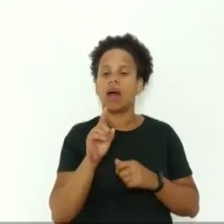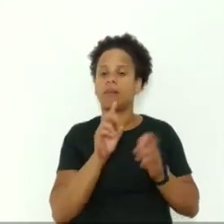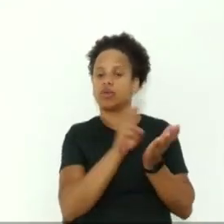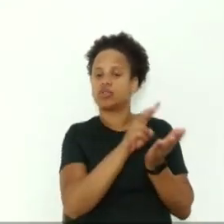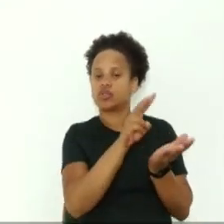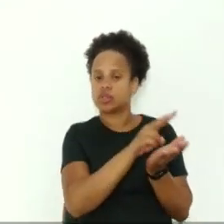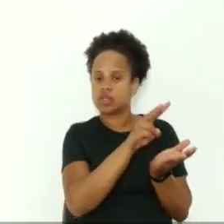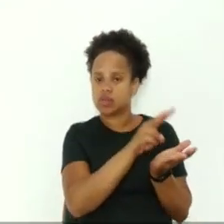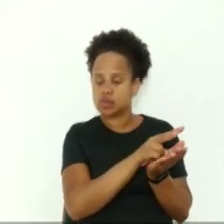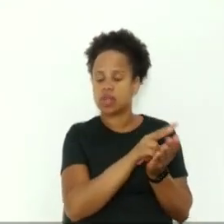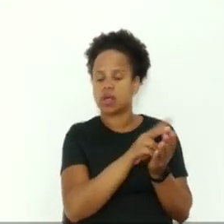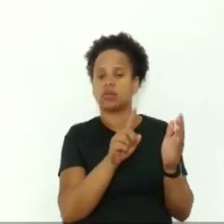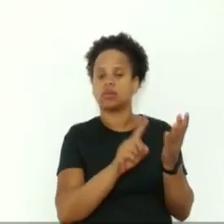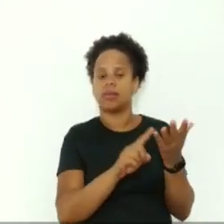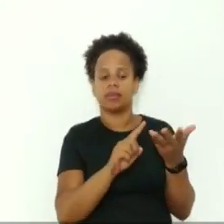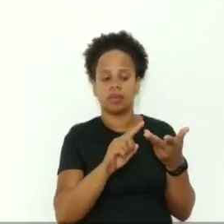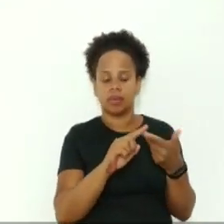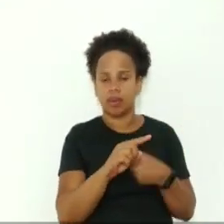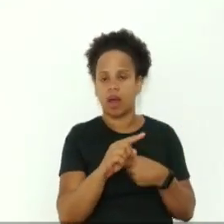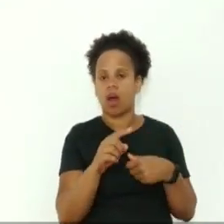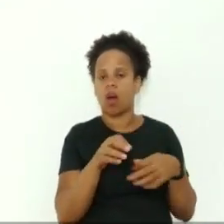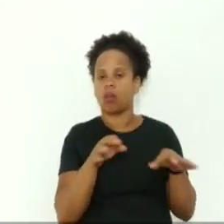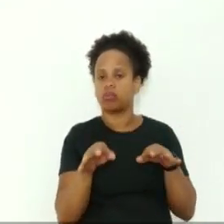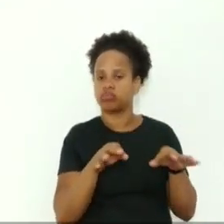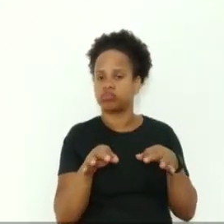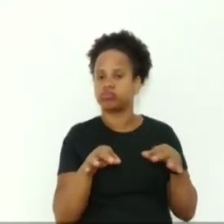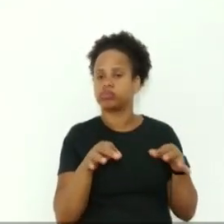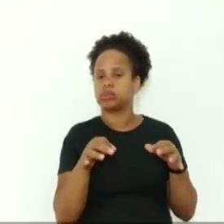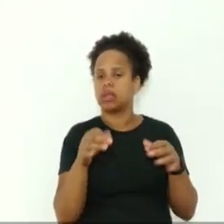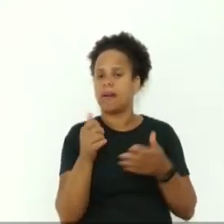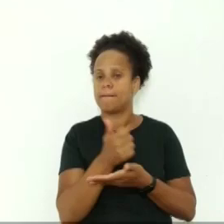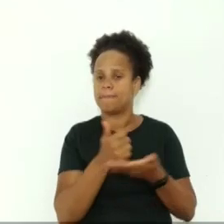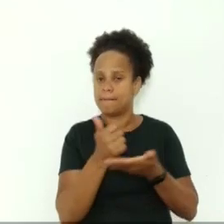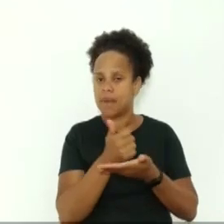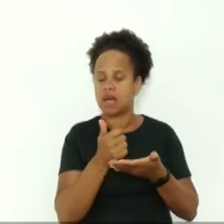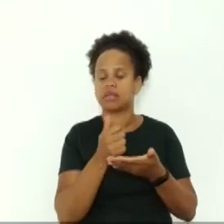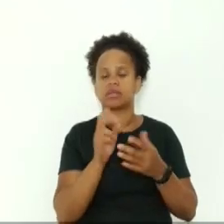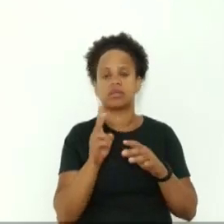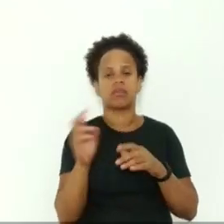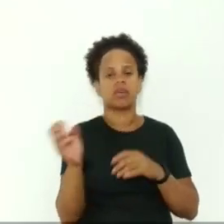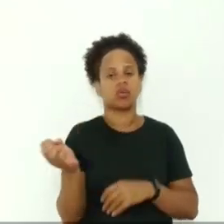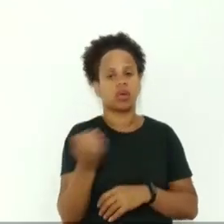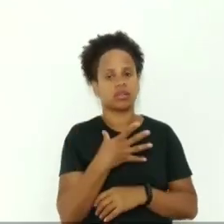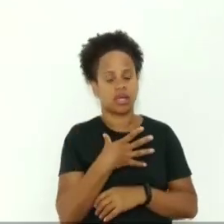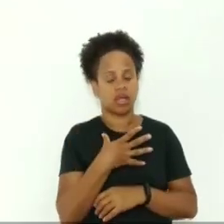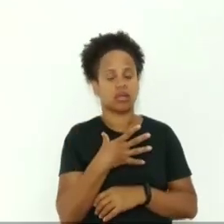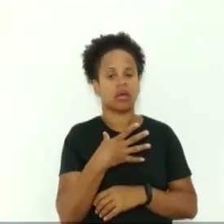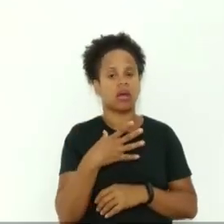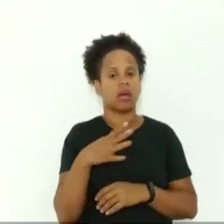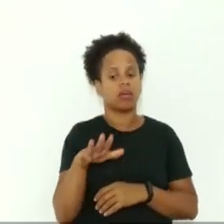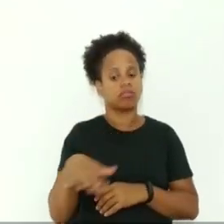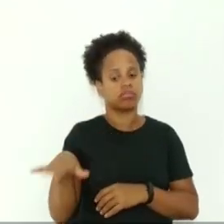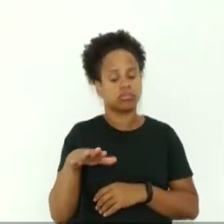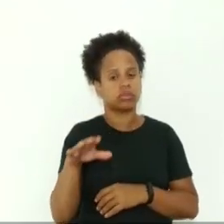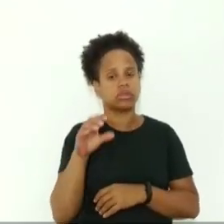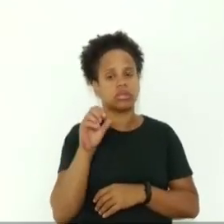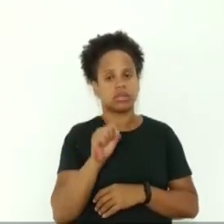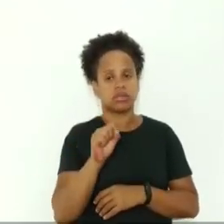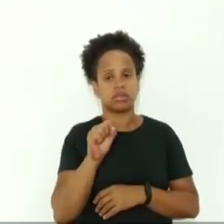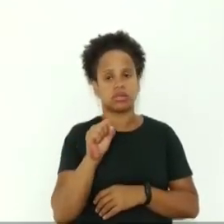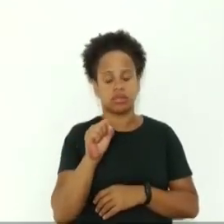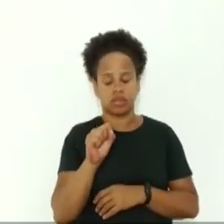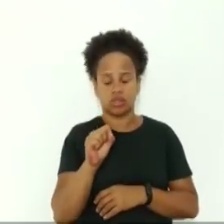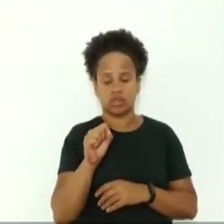normas operacionais básicas têm sido atualizadas fixando no âmbito do sistema único de assistência social,